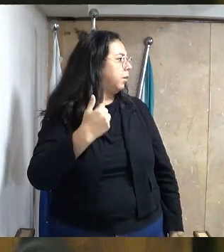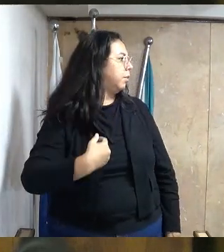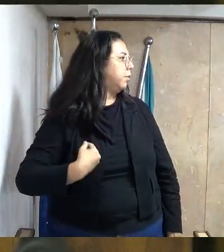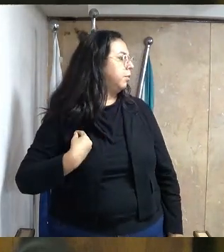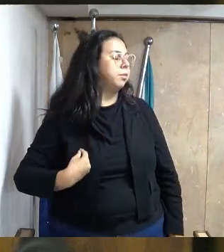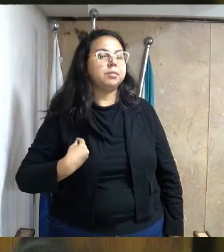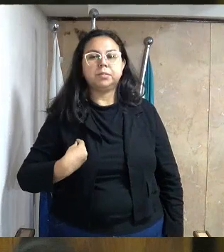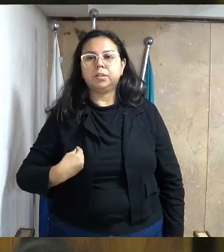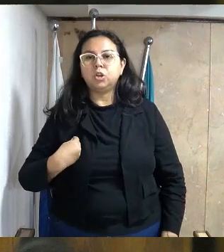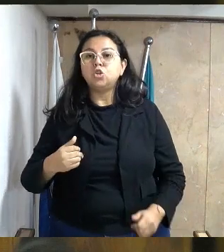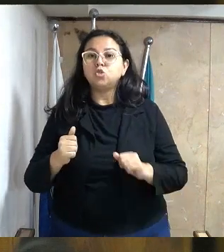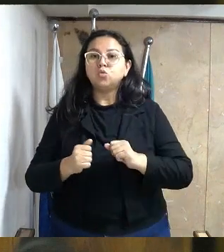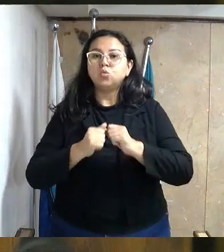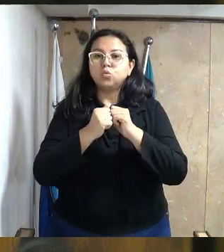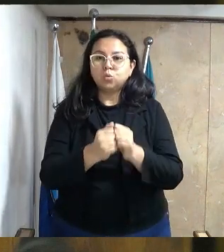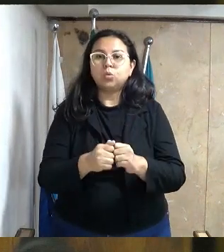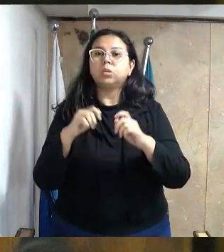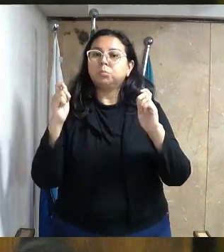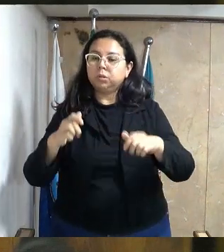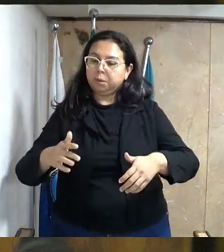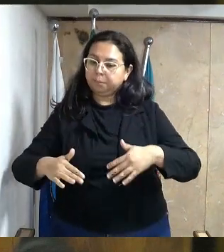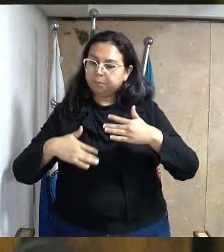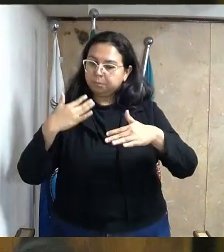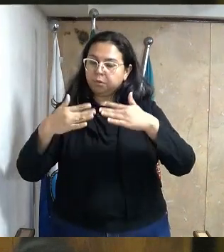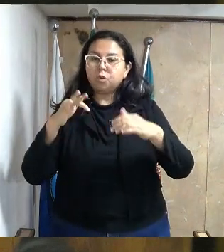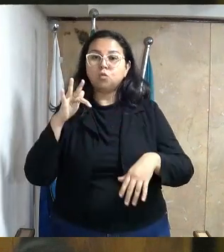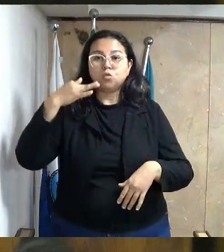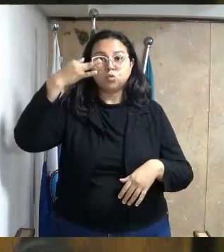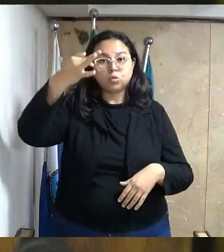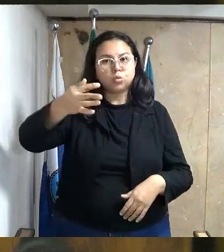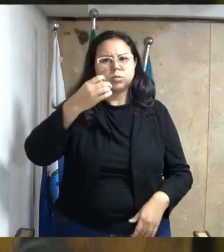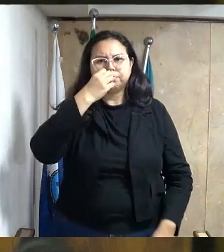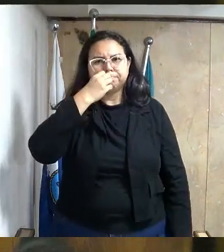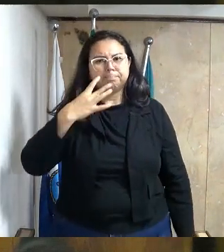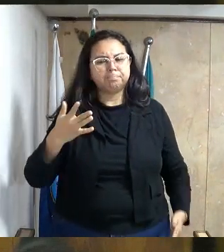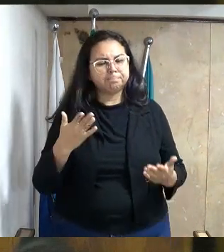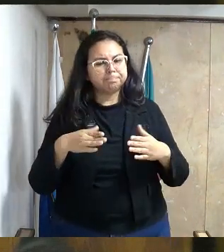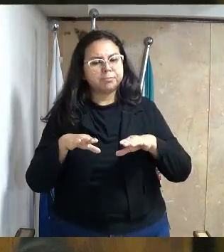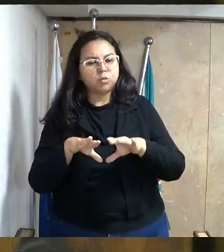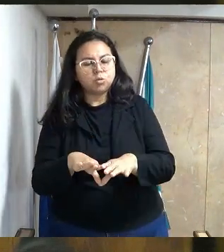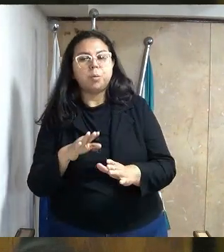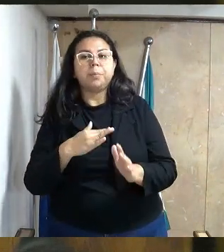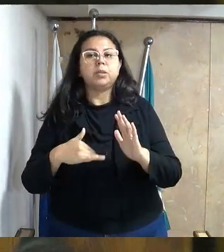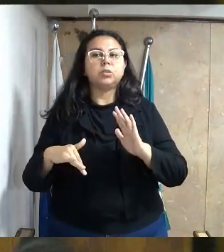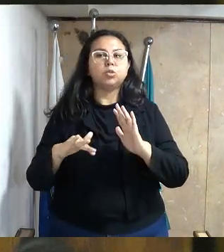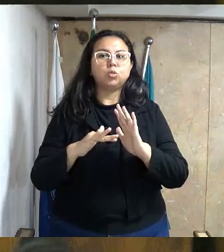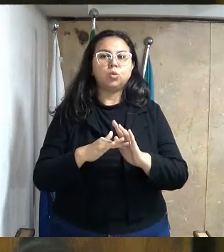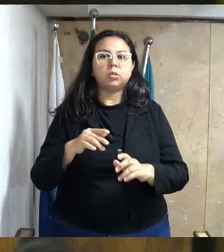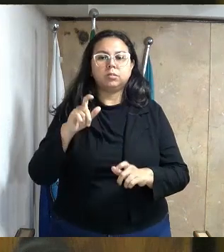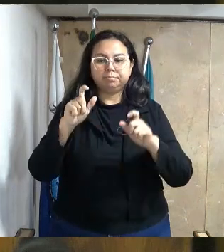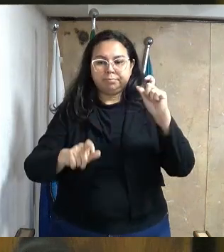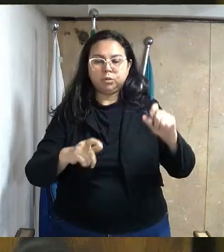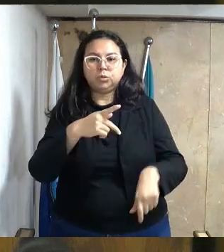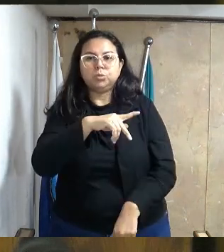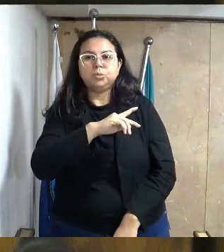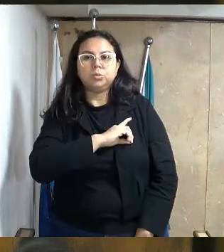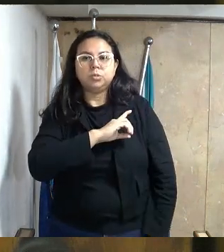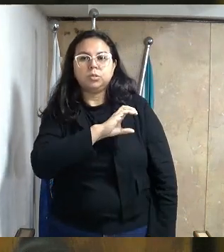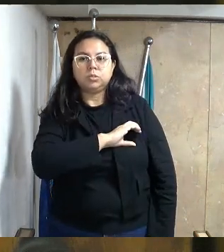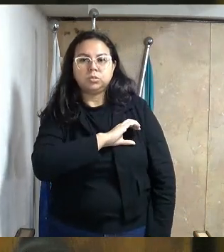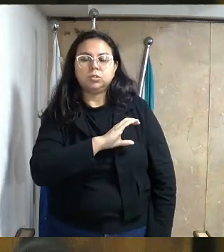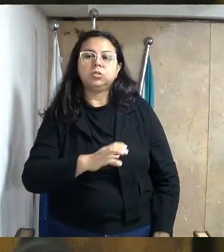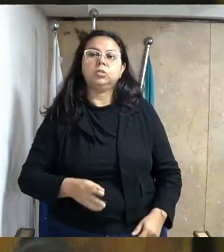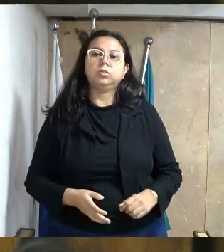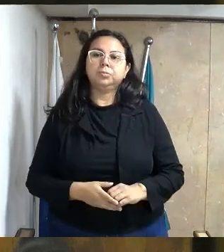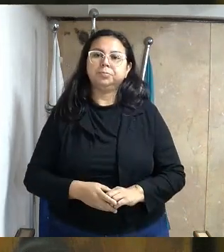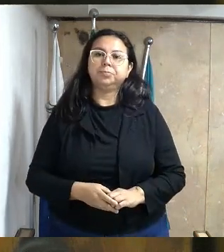Juntos, podemos promover um futuro mais promissor e inclusivo para a nossa cidade. Dito isso,